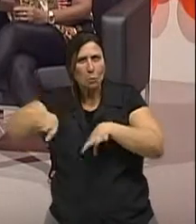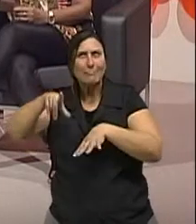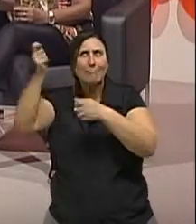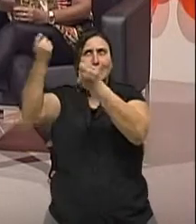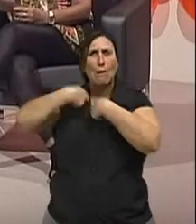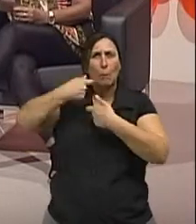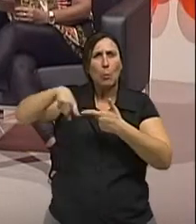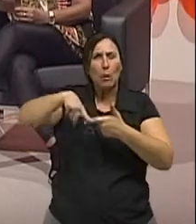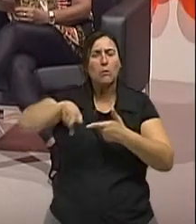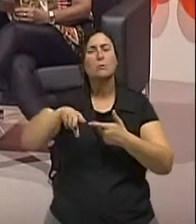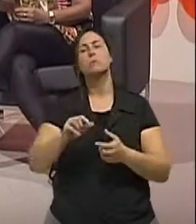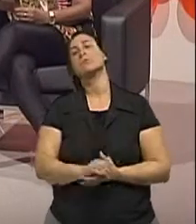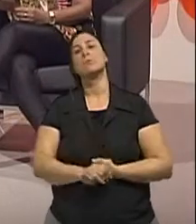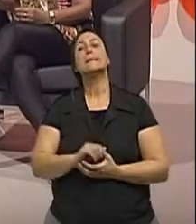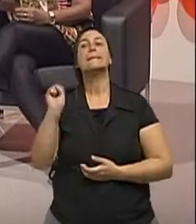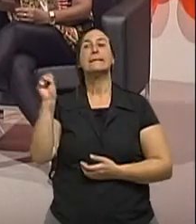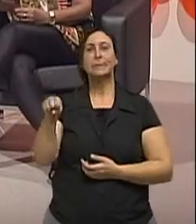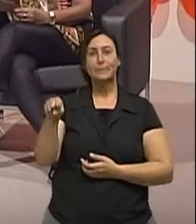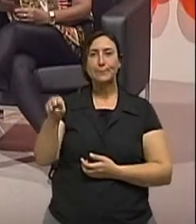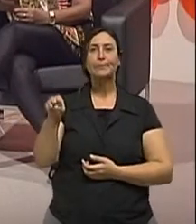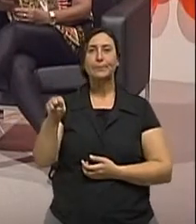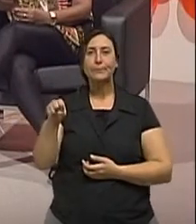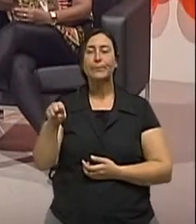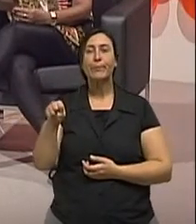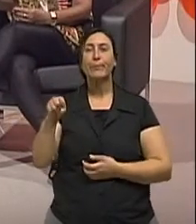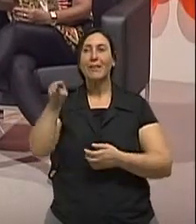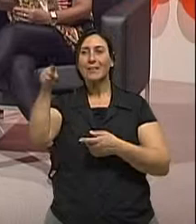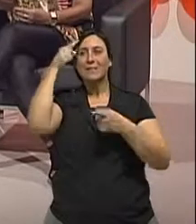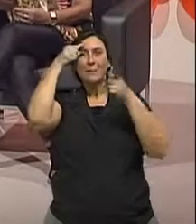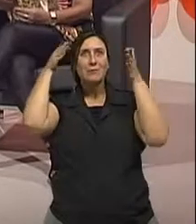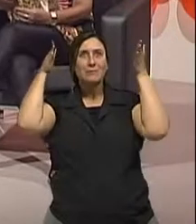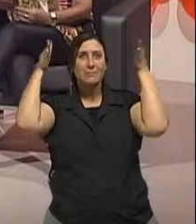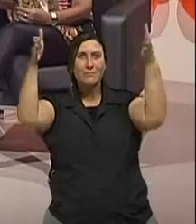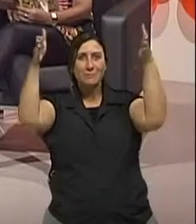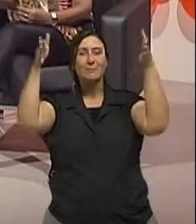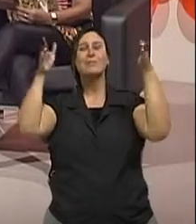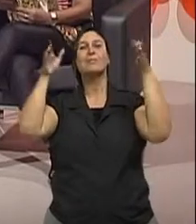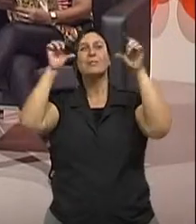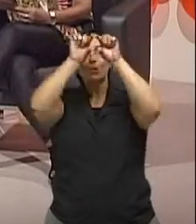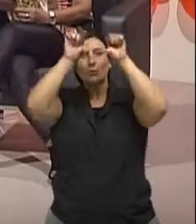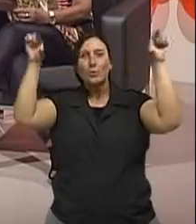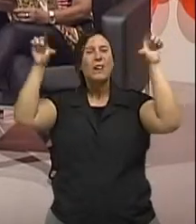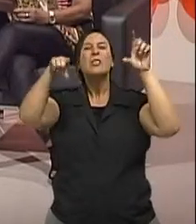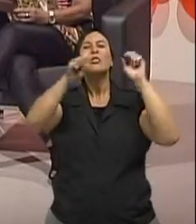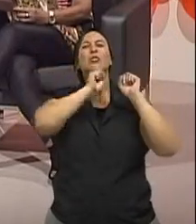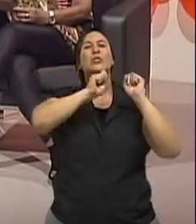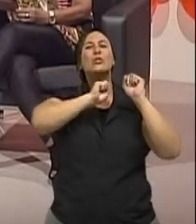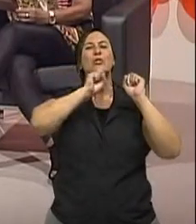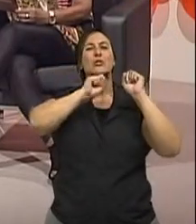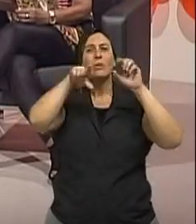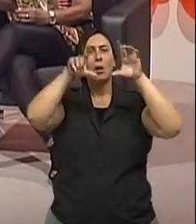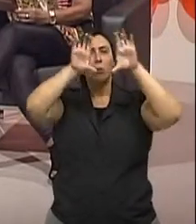O ar-condicionado, aquele de parede, aquele da caixa externa, o antigo ar-condicionado, não o split,